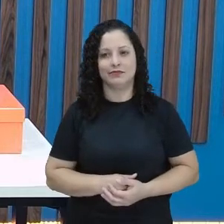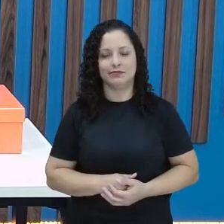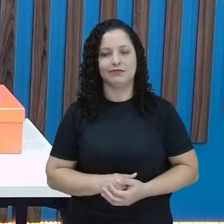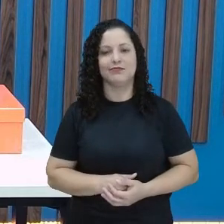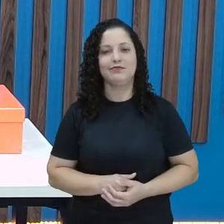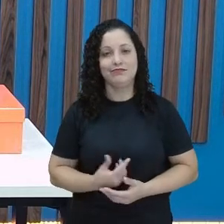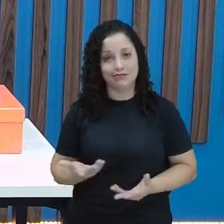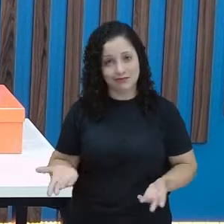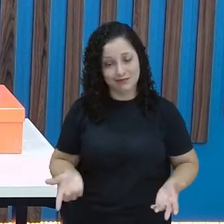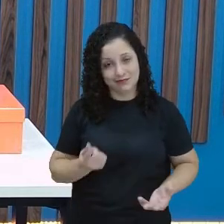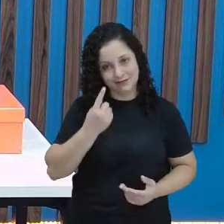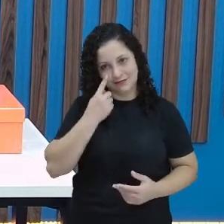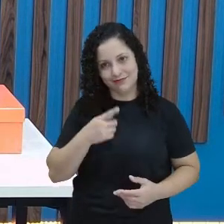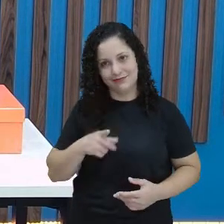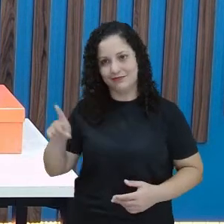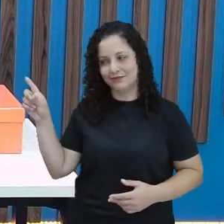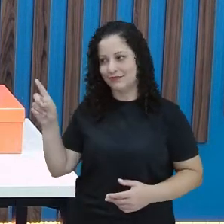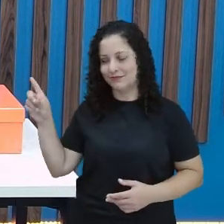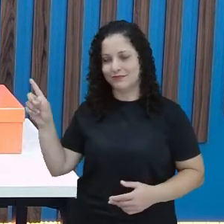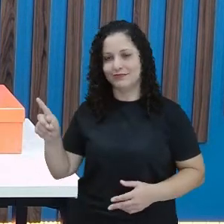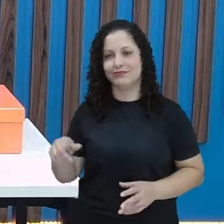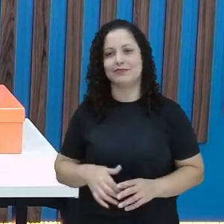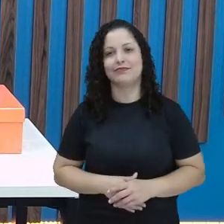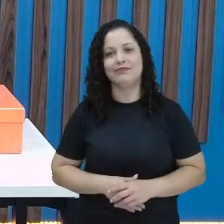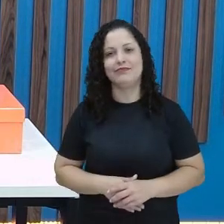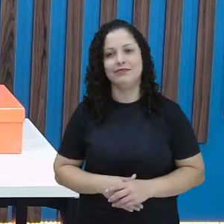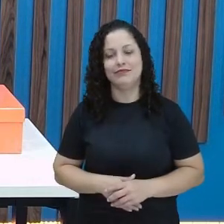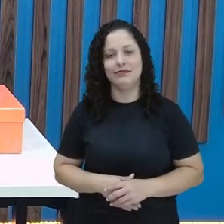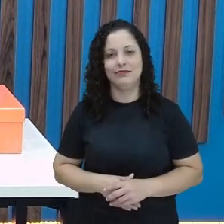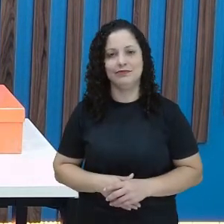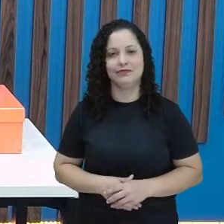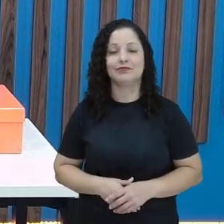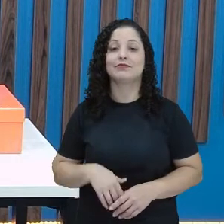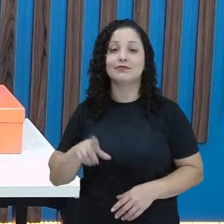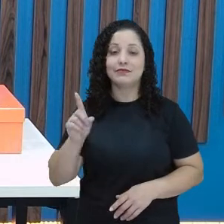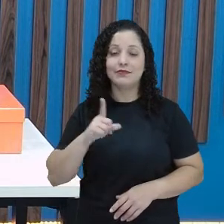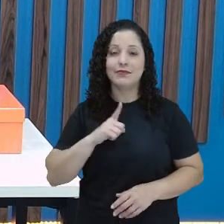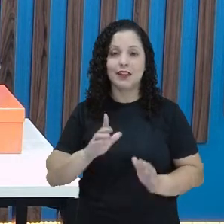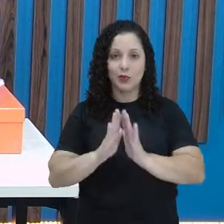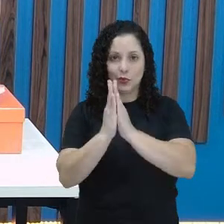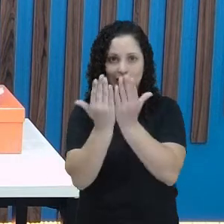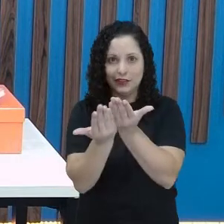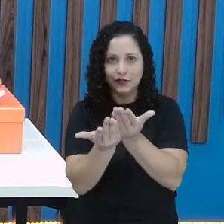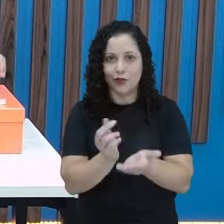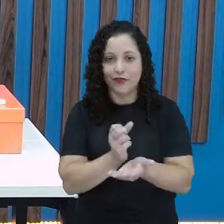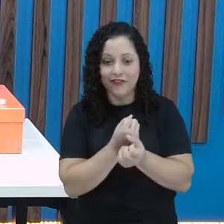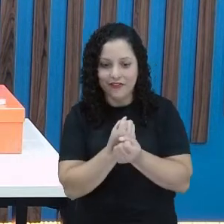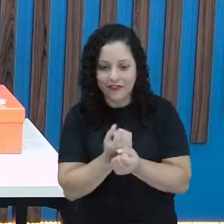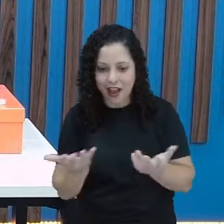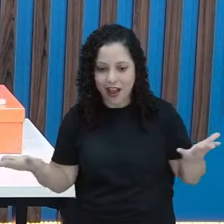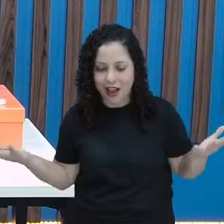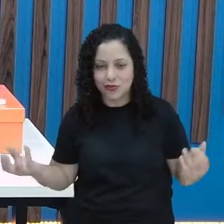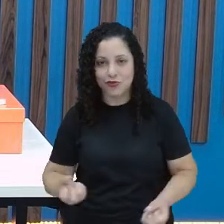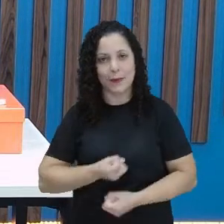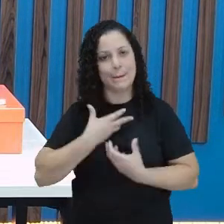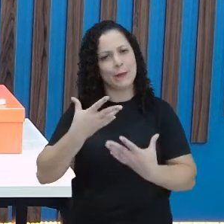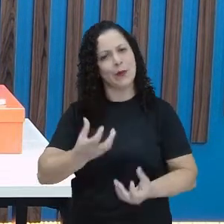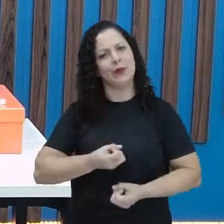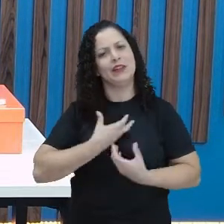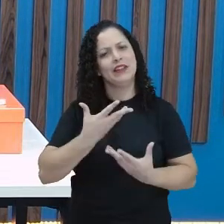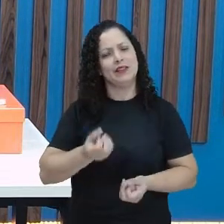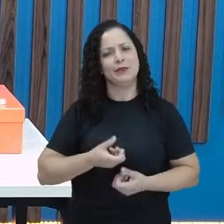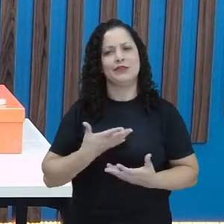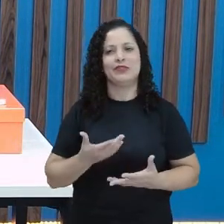só, nesse livrinho aqui, a gente tem muitos outros poemas. Mas, professora, senhora acabou de falar,